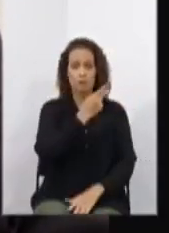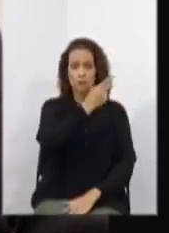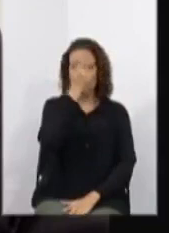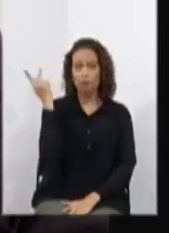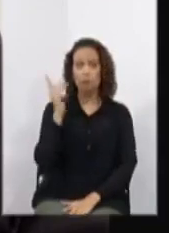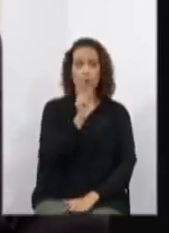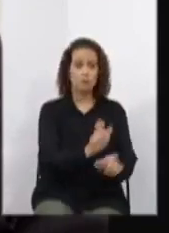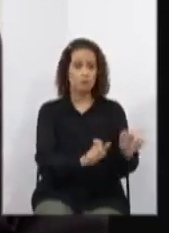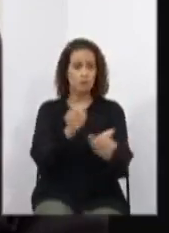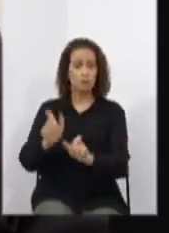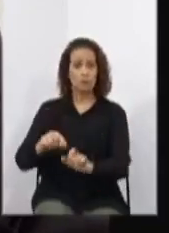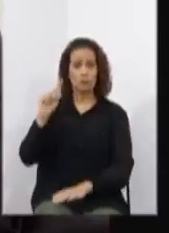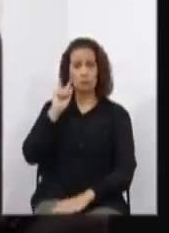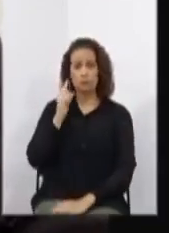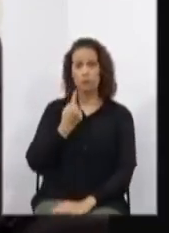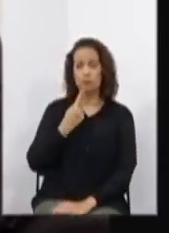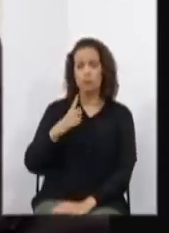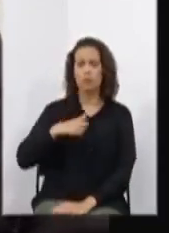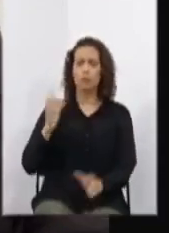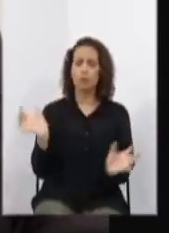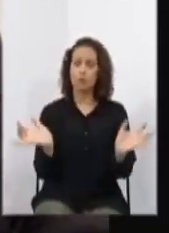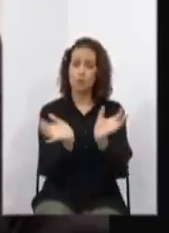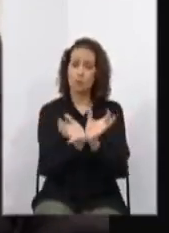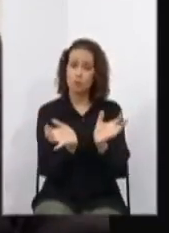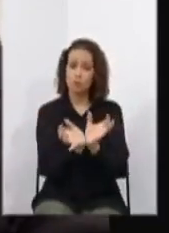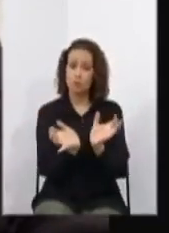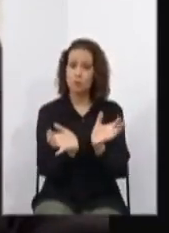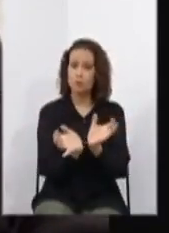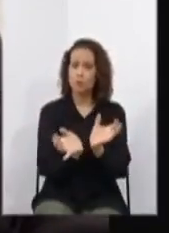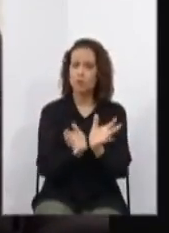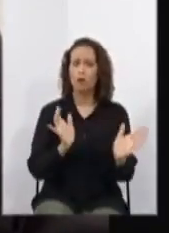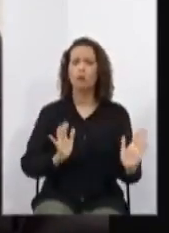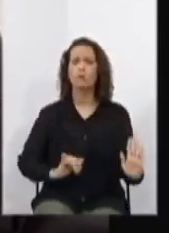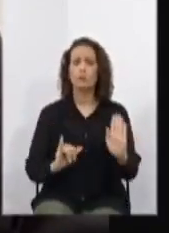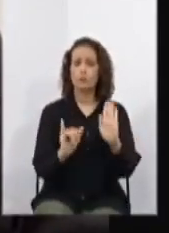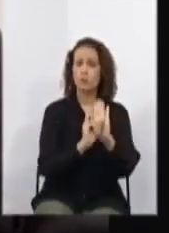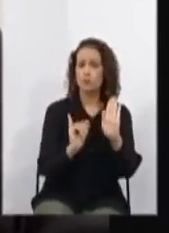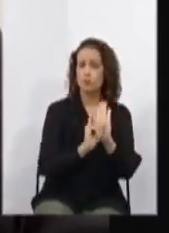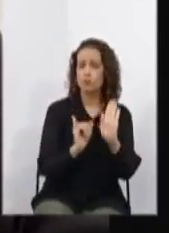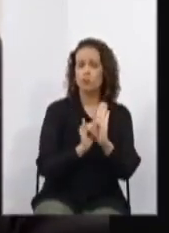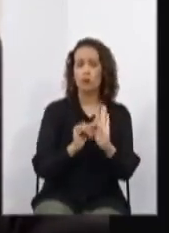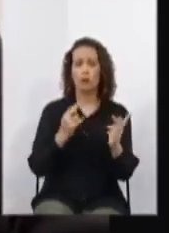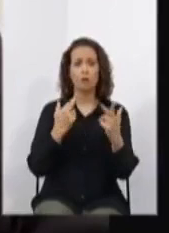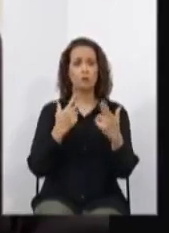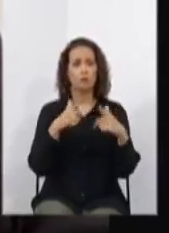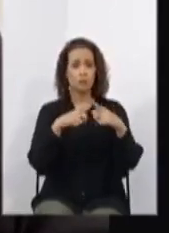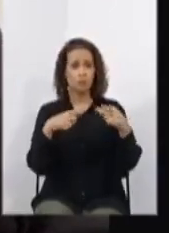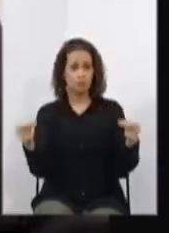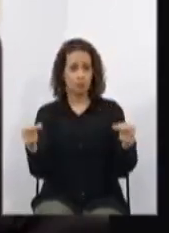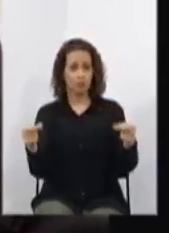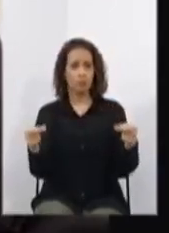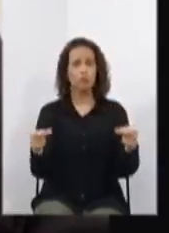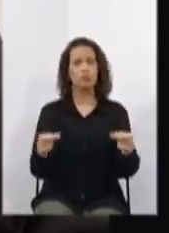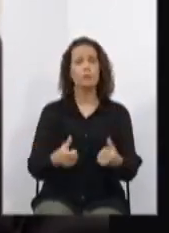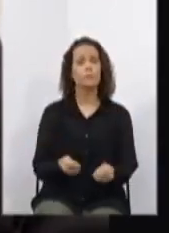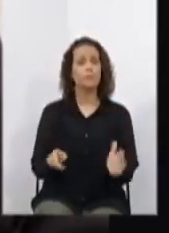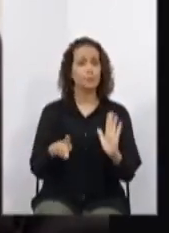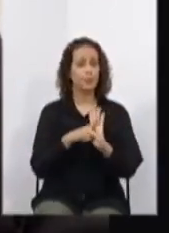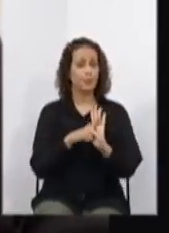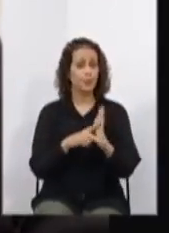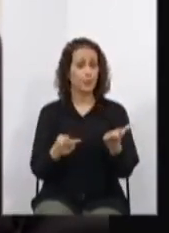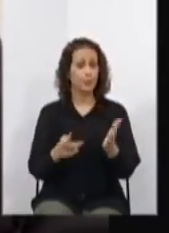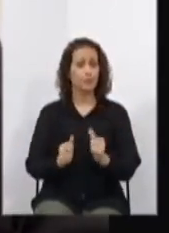surdas formam uma comunidade com identidade linguística própria, para propor